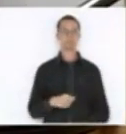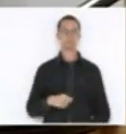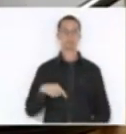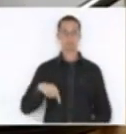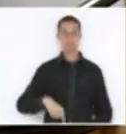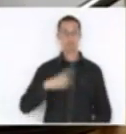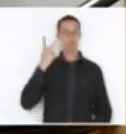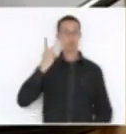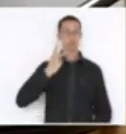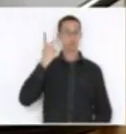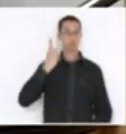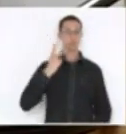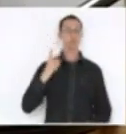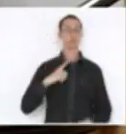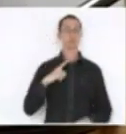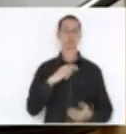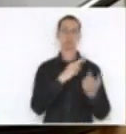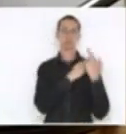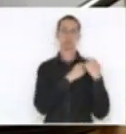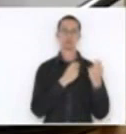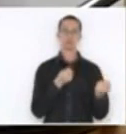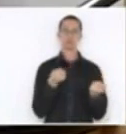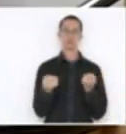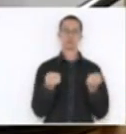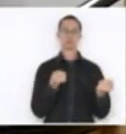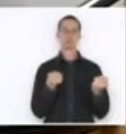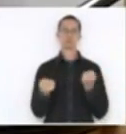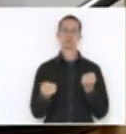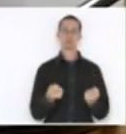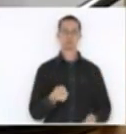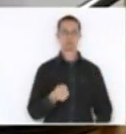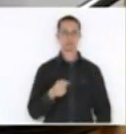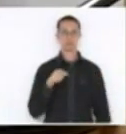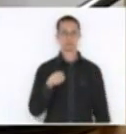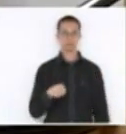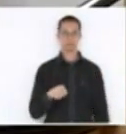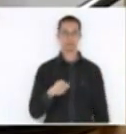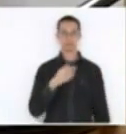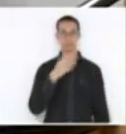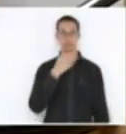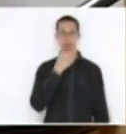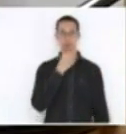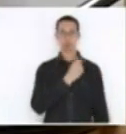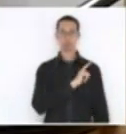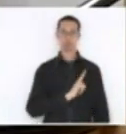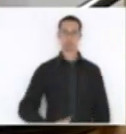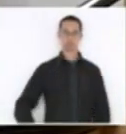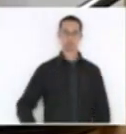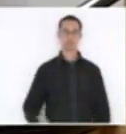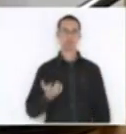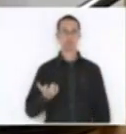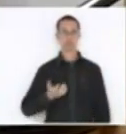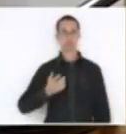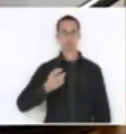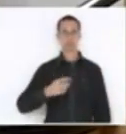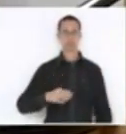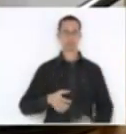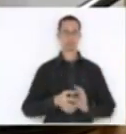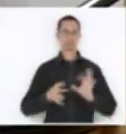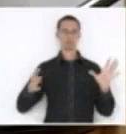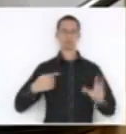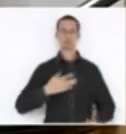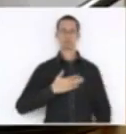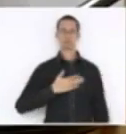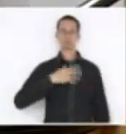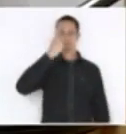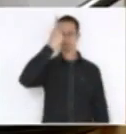controlar aquela tendência que tem o governante de ser um ditador, essa é uma tendência das